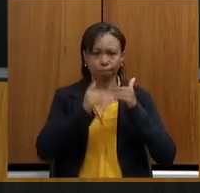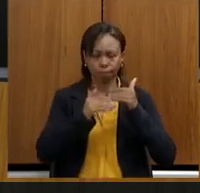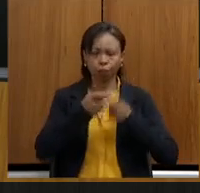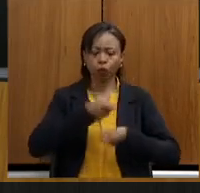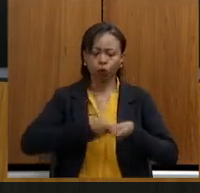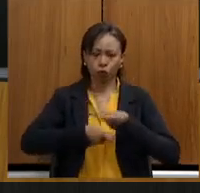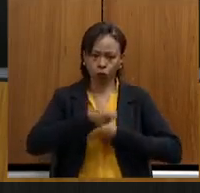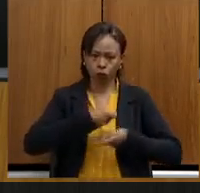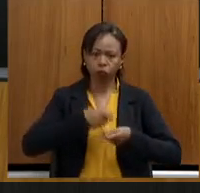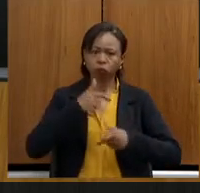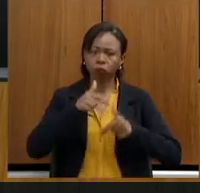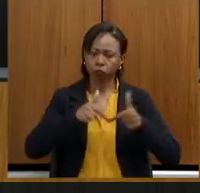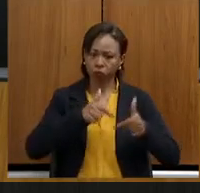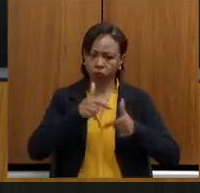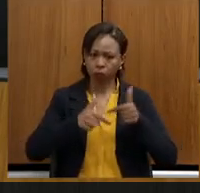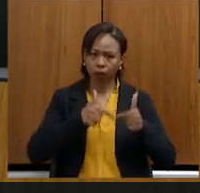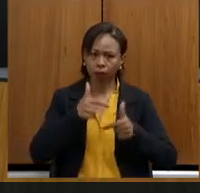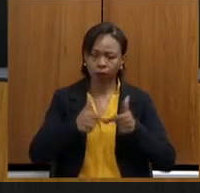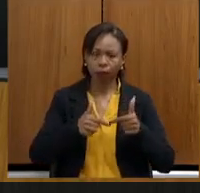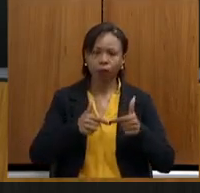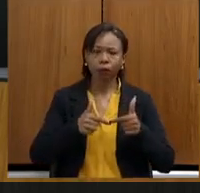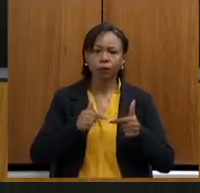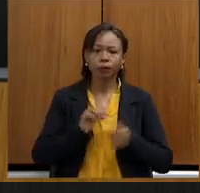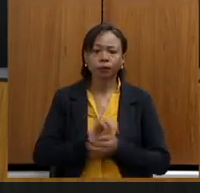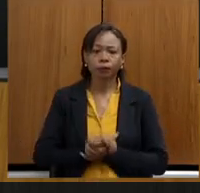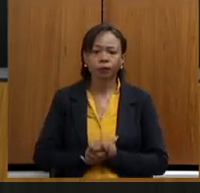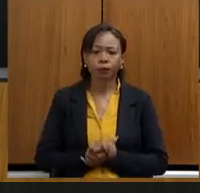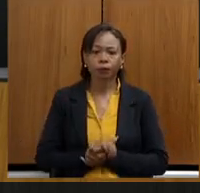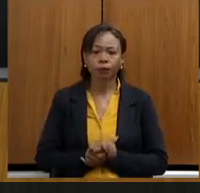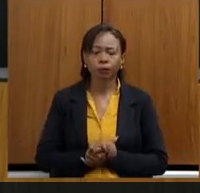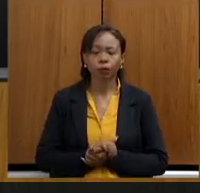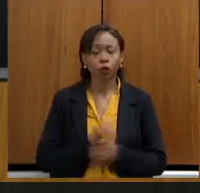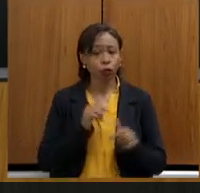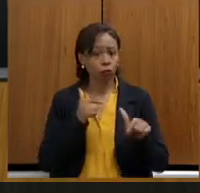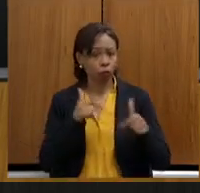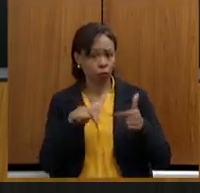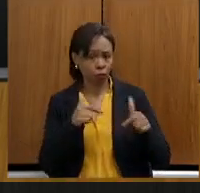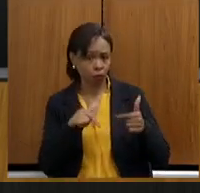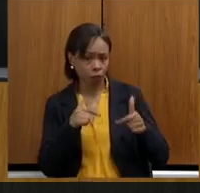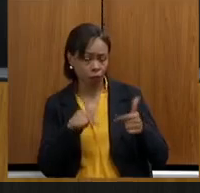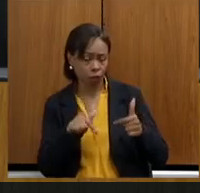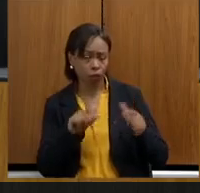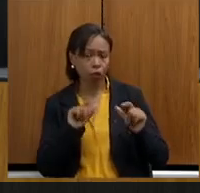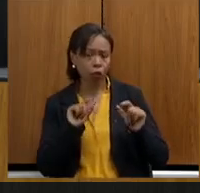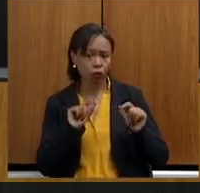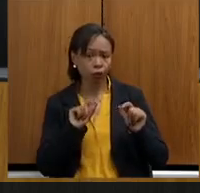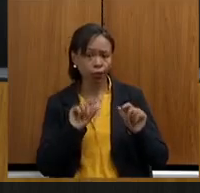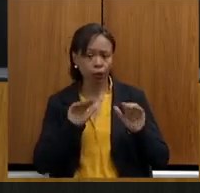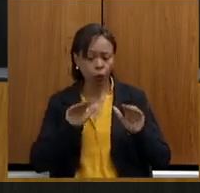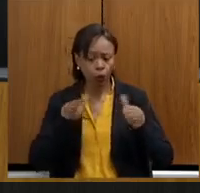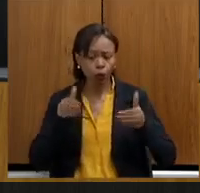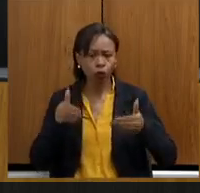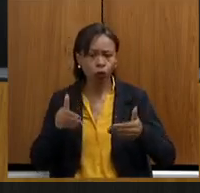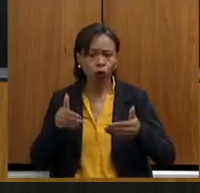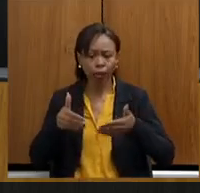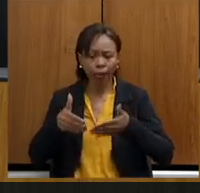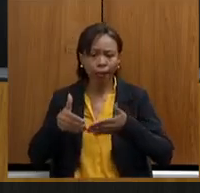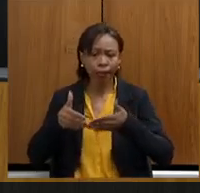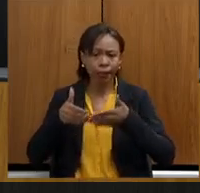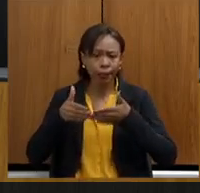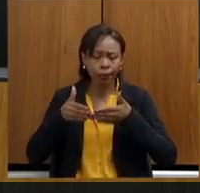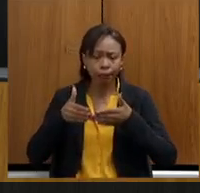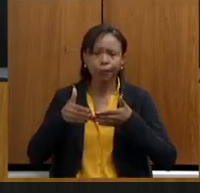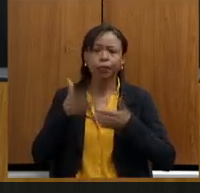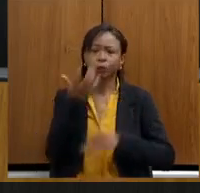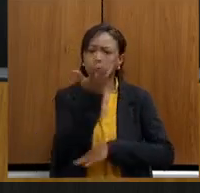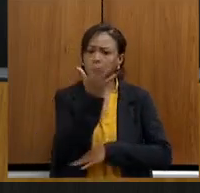só nas atividades de licenciamento ambiental, de diminuição de passivos,